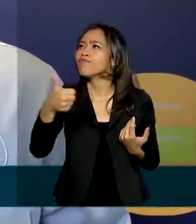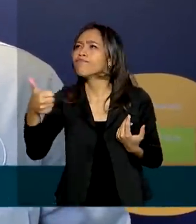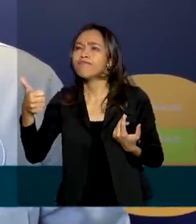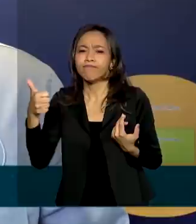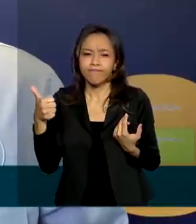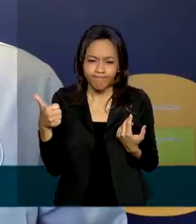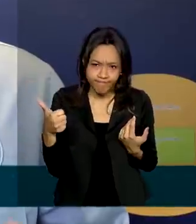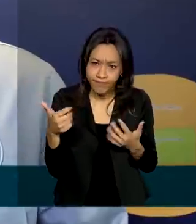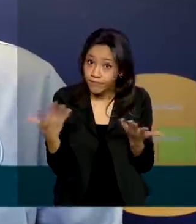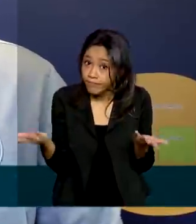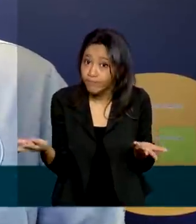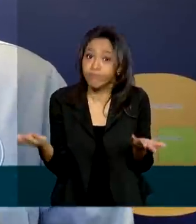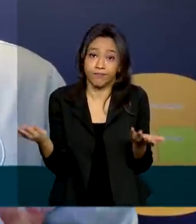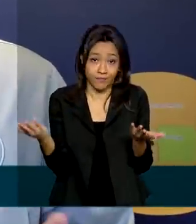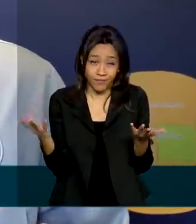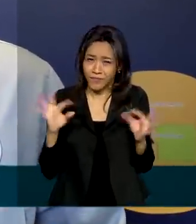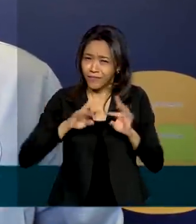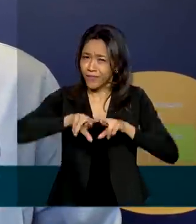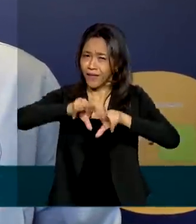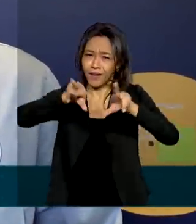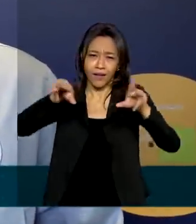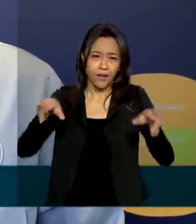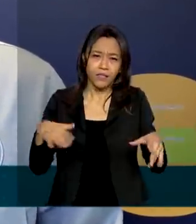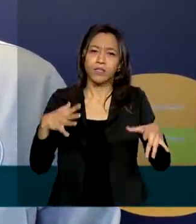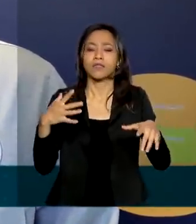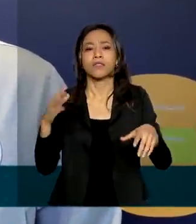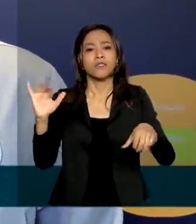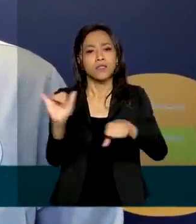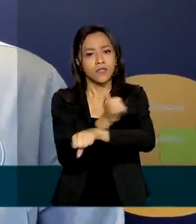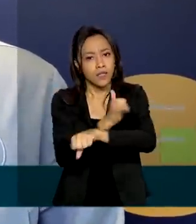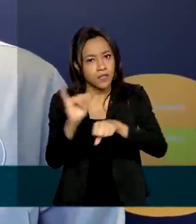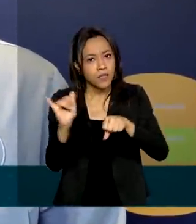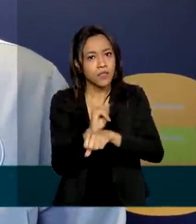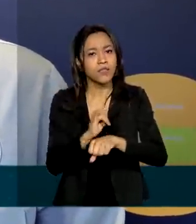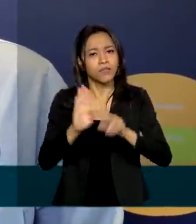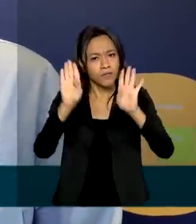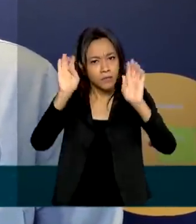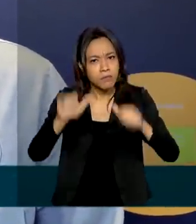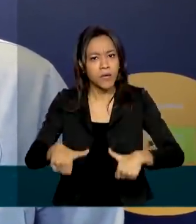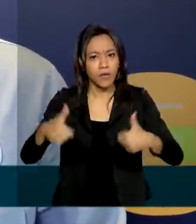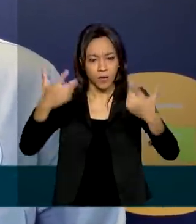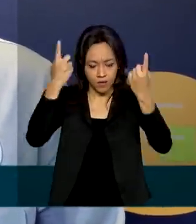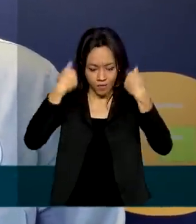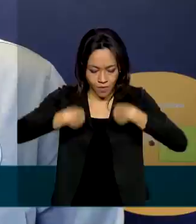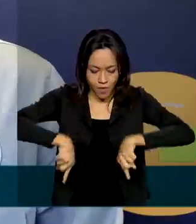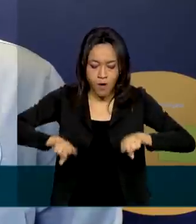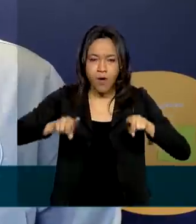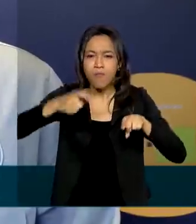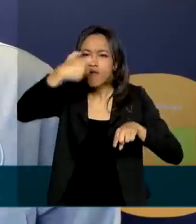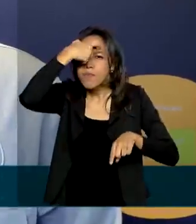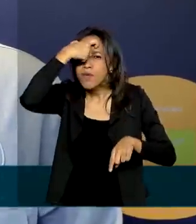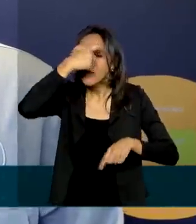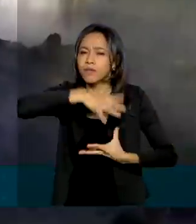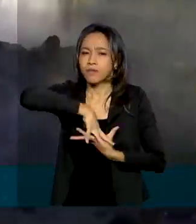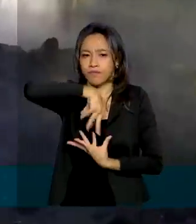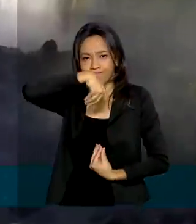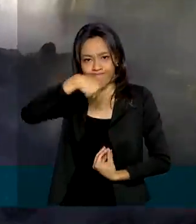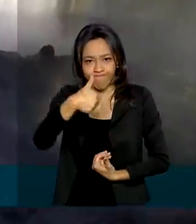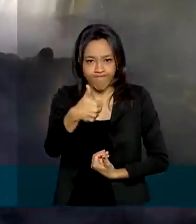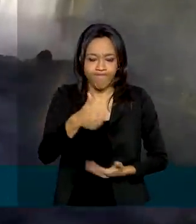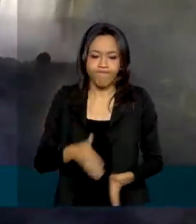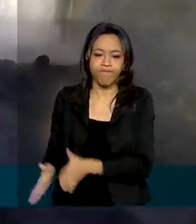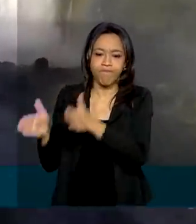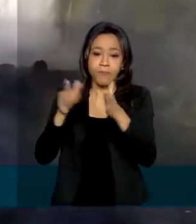natureza. Enfim, um conjunto de ações que fazem bem para o corpo, para a mente e para a alma. As